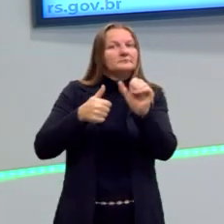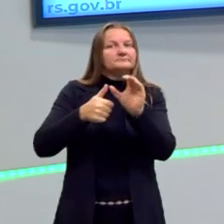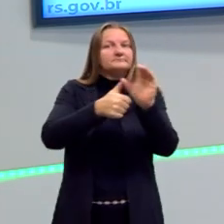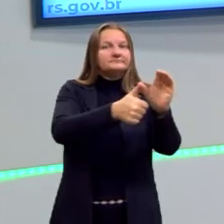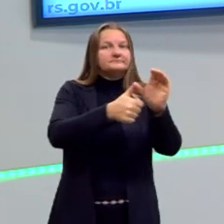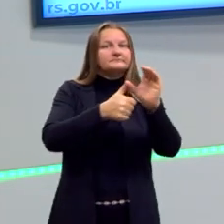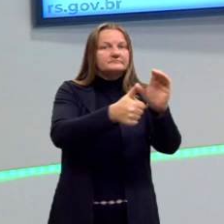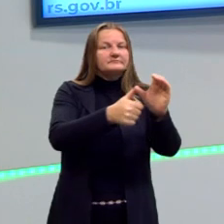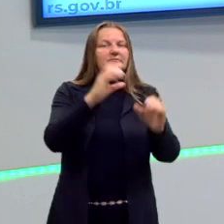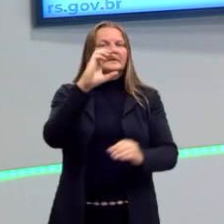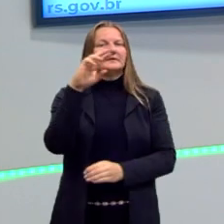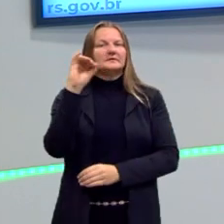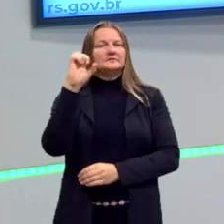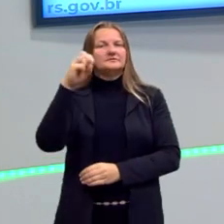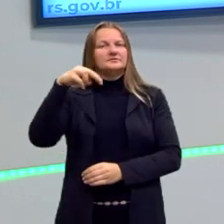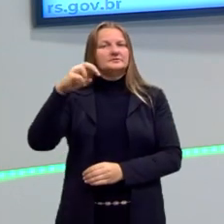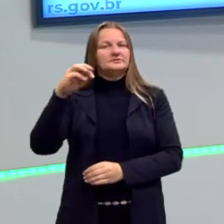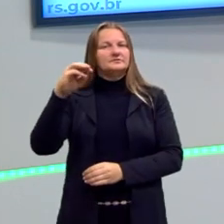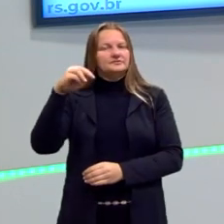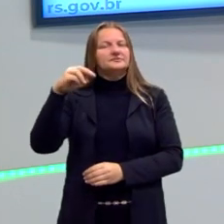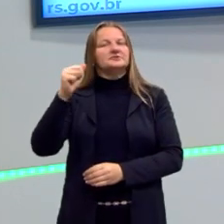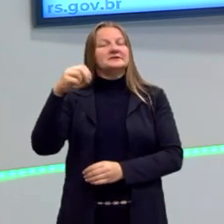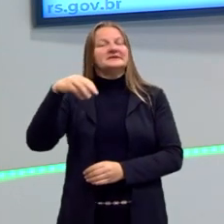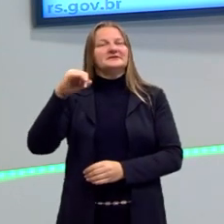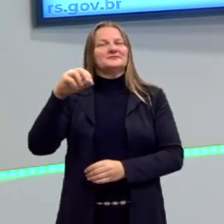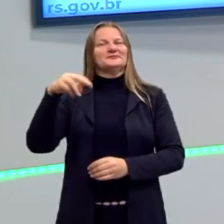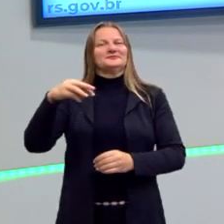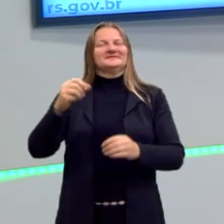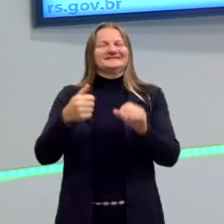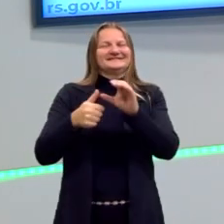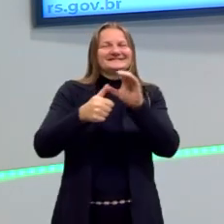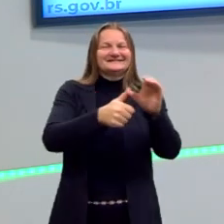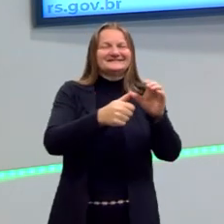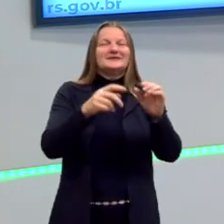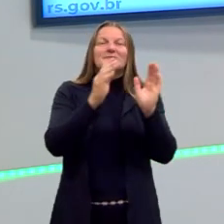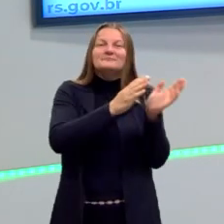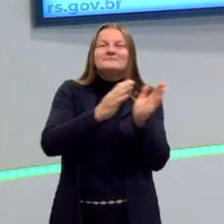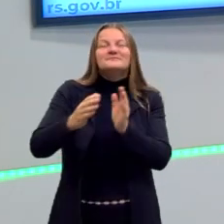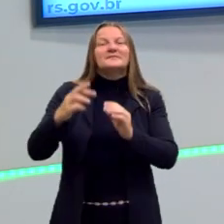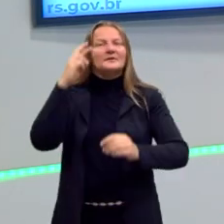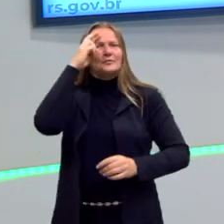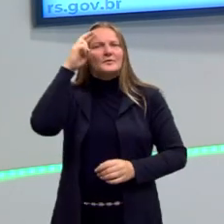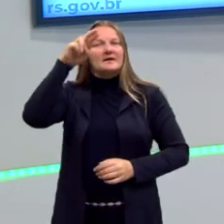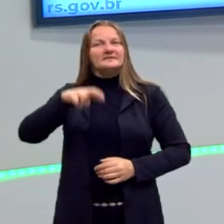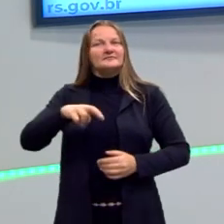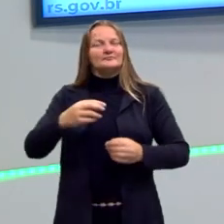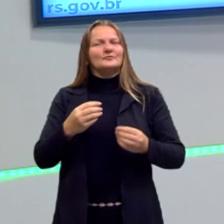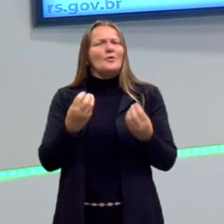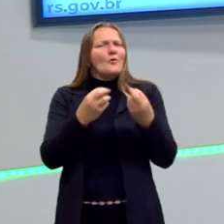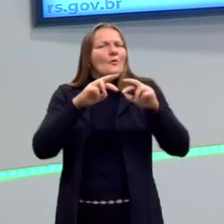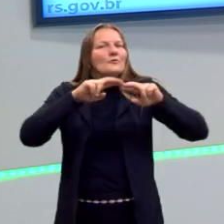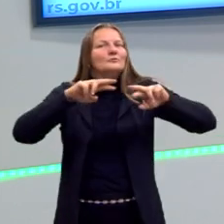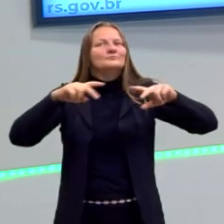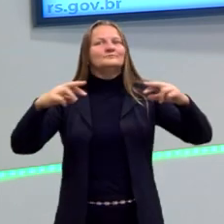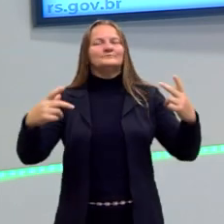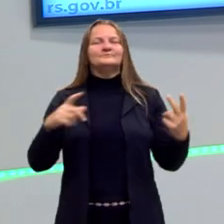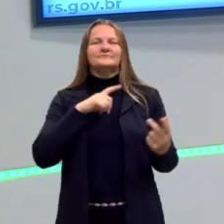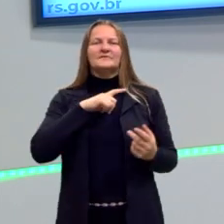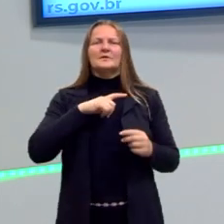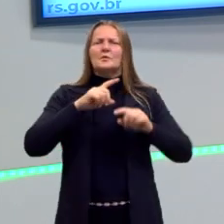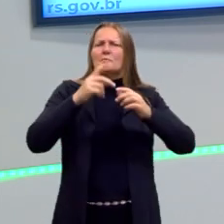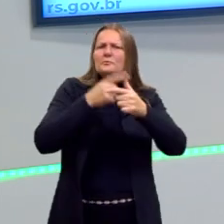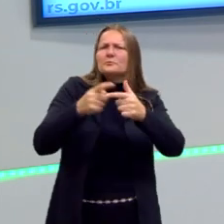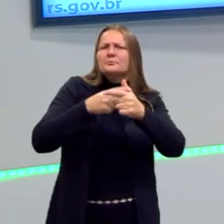você já sabe o que representa a modernidade, ou seja, o período da razão. As coisas, os